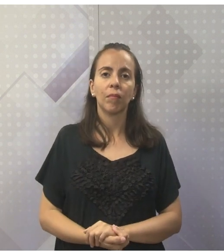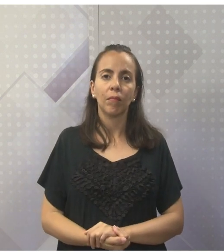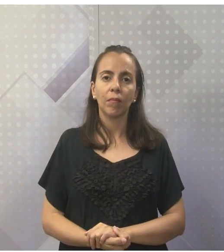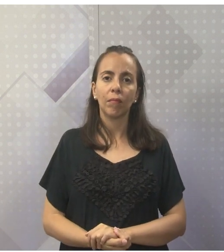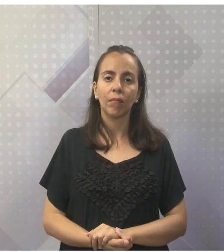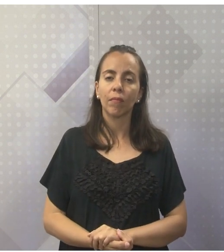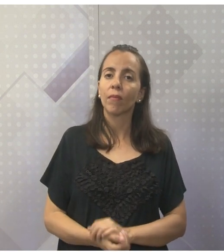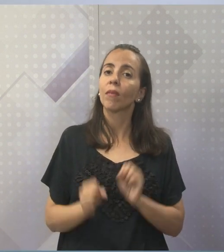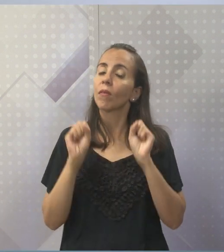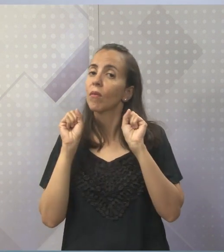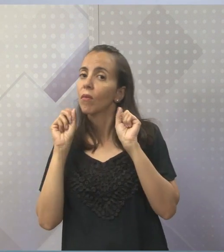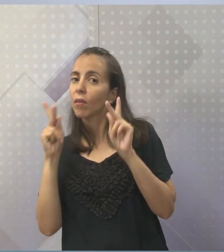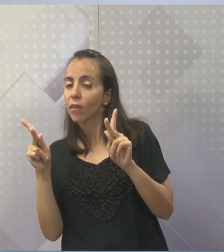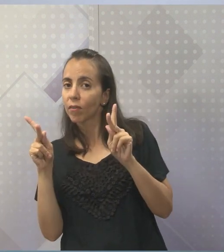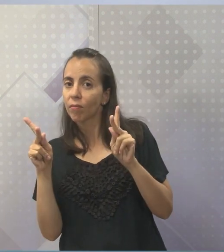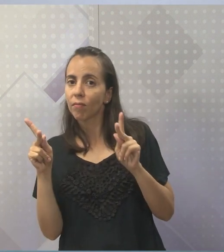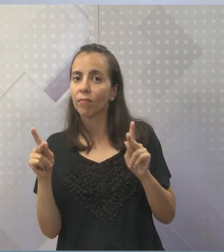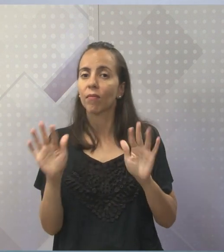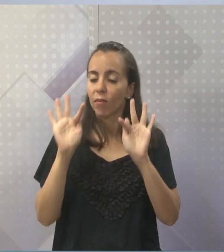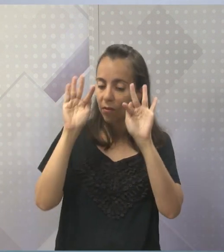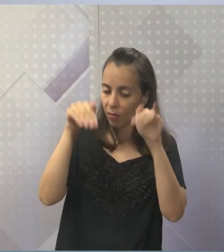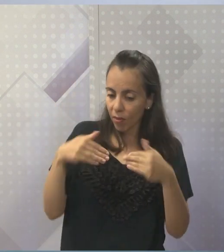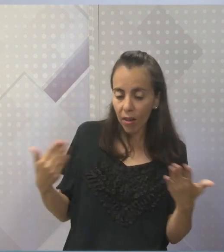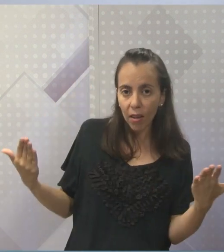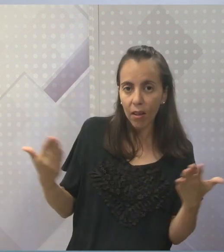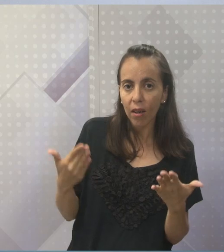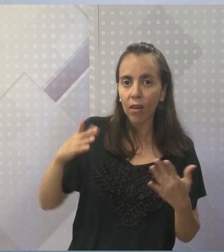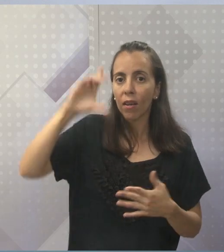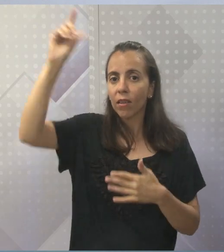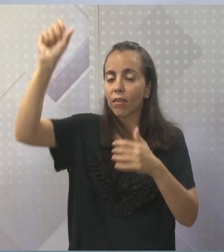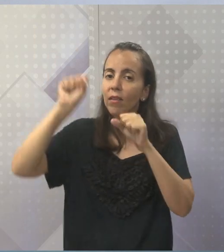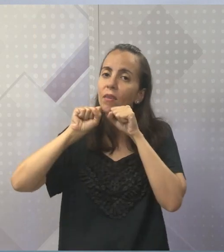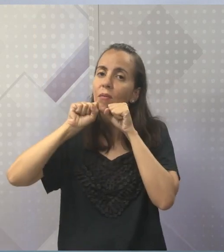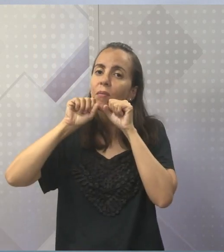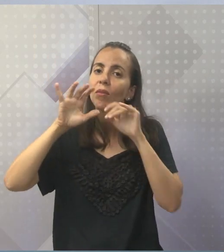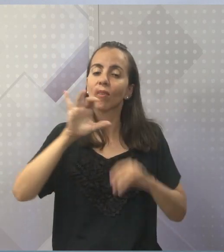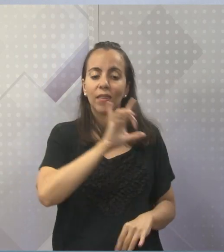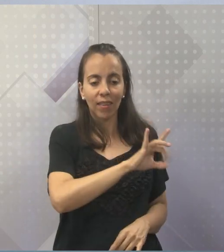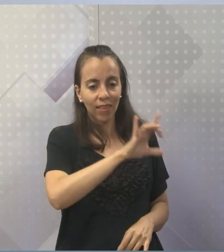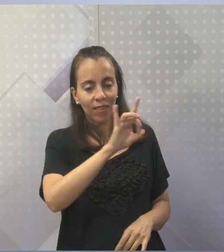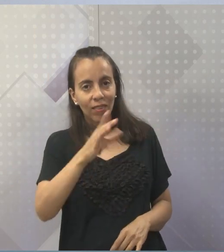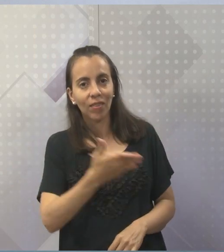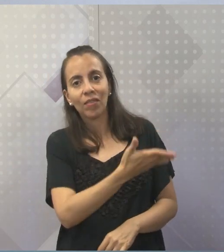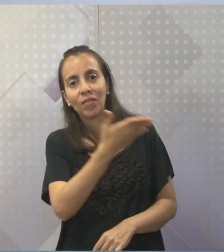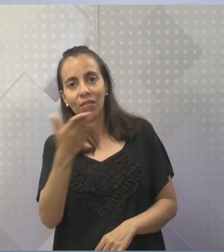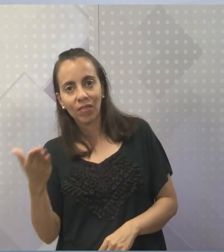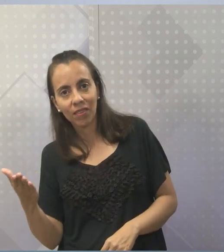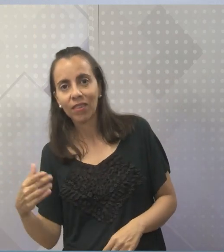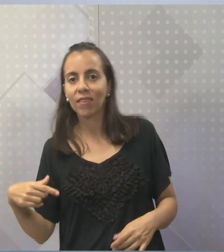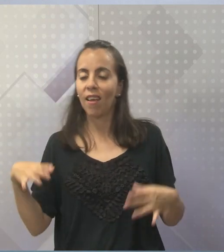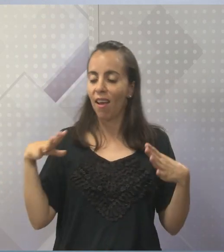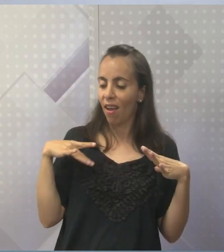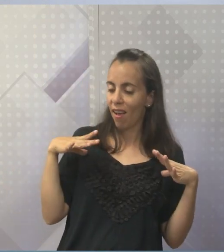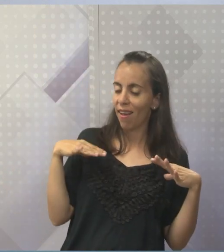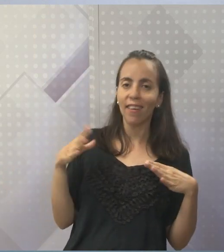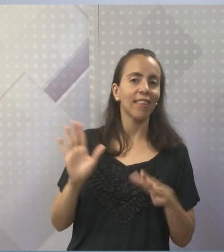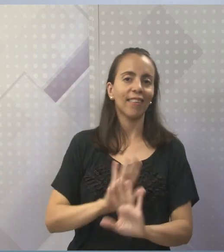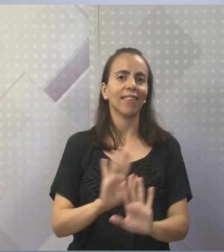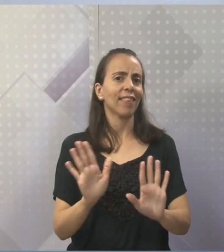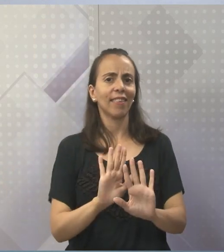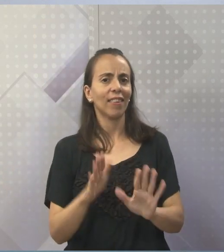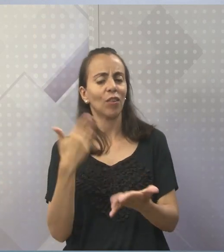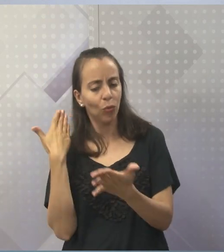Ok, pessoal? Então, fico por aqui. Deus abençoe cada um de vocês. Vocês não estão de férias. Vocês estão